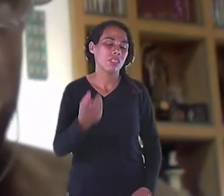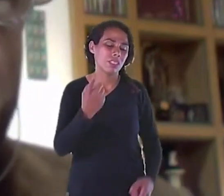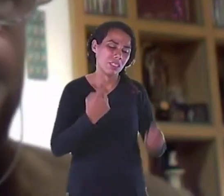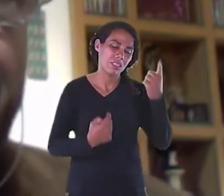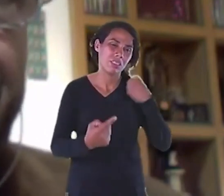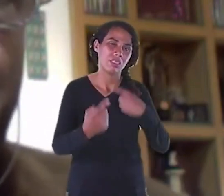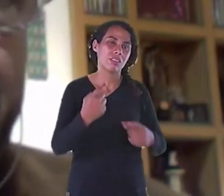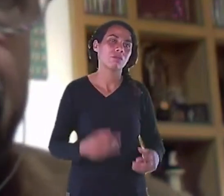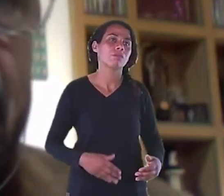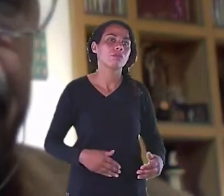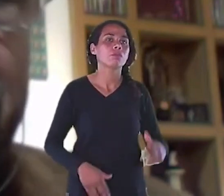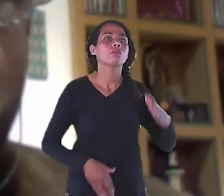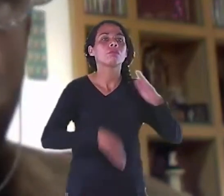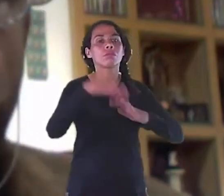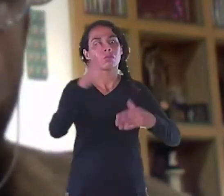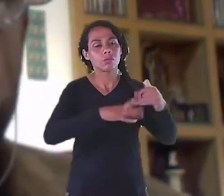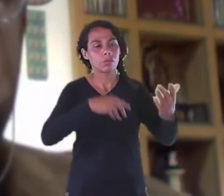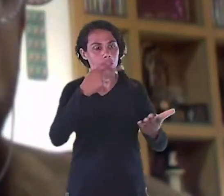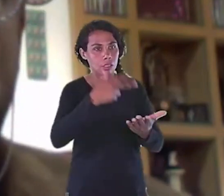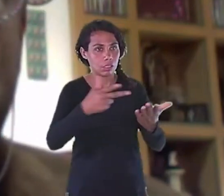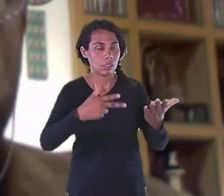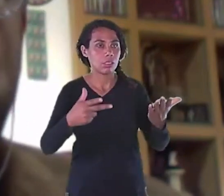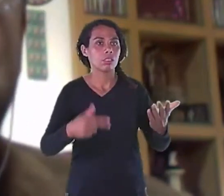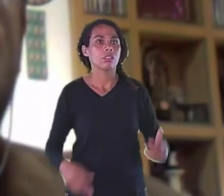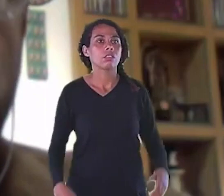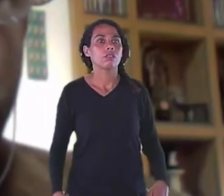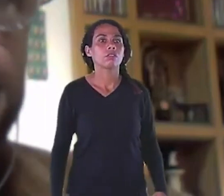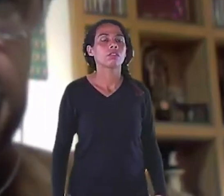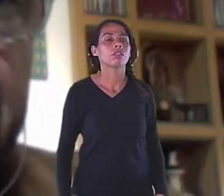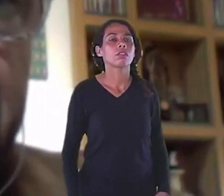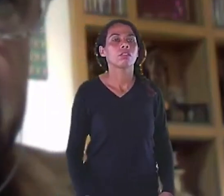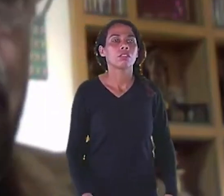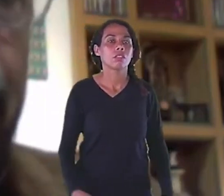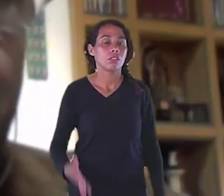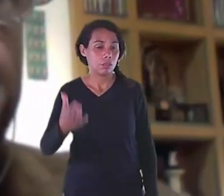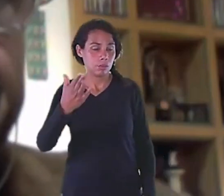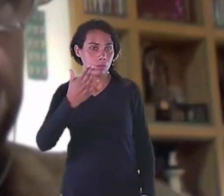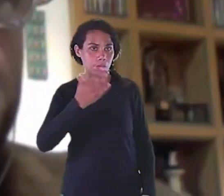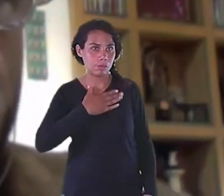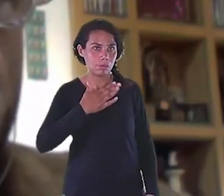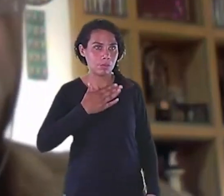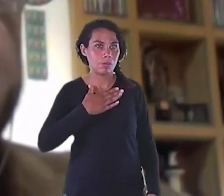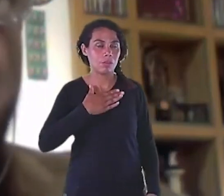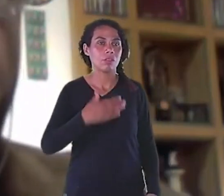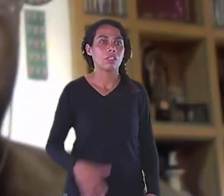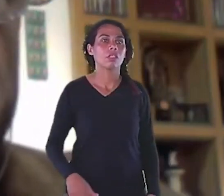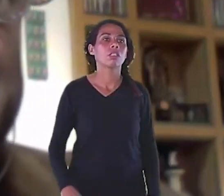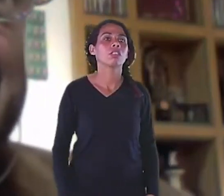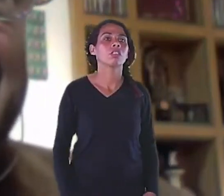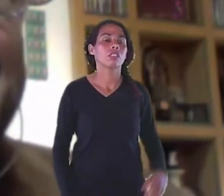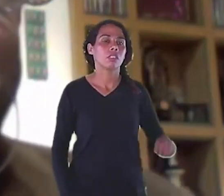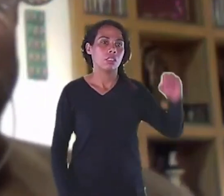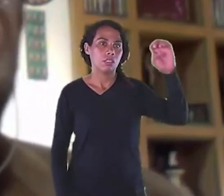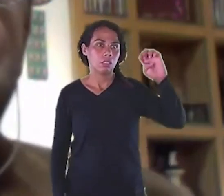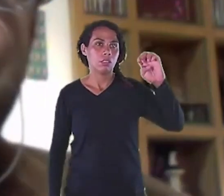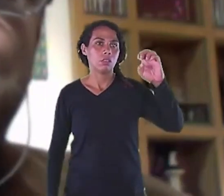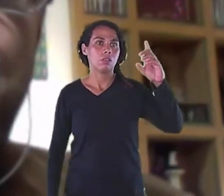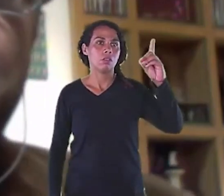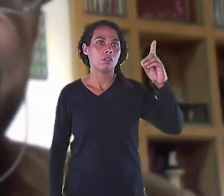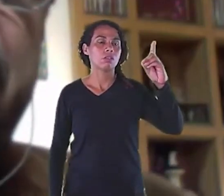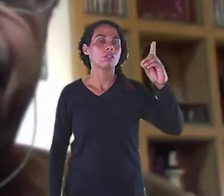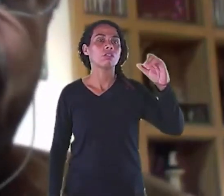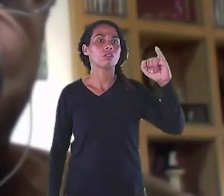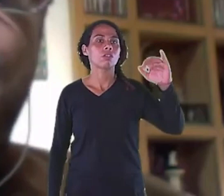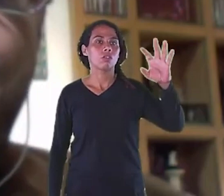Até hoje Ele foi Publicado pela editora Estúdio Nobel Estúdio Nobel De São Paulo É De São Paulo Aí o